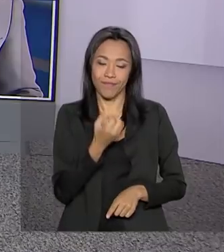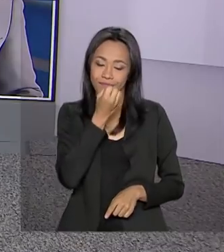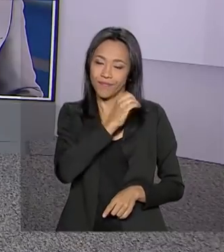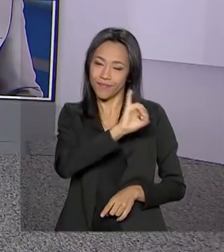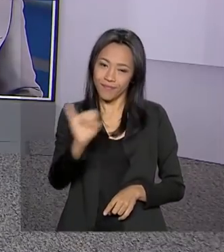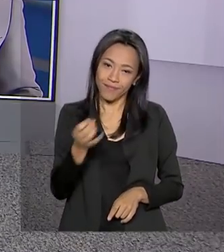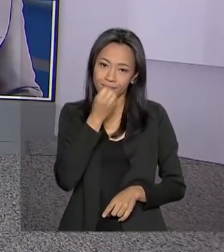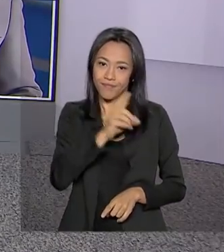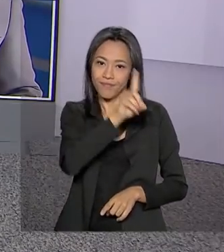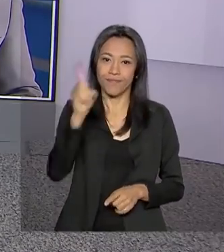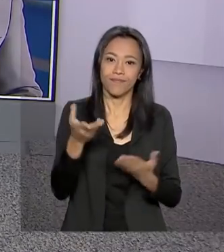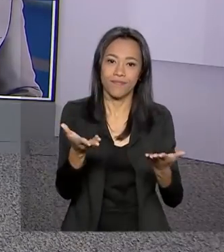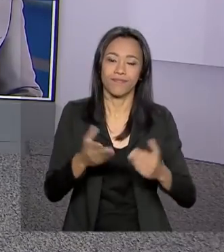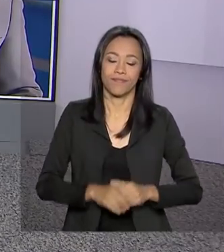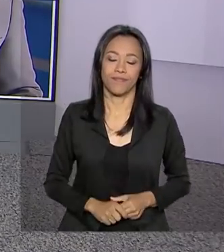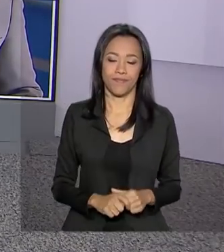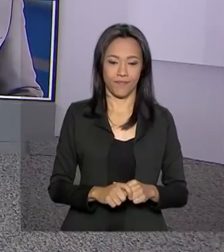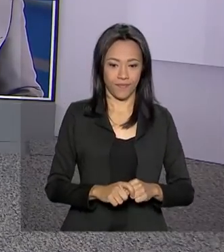você.